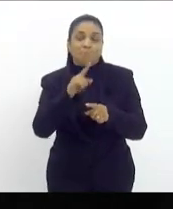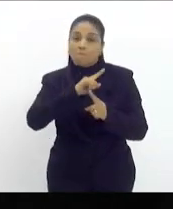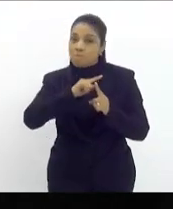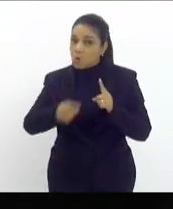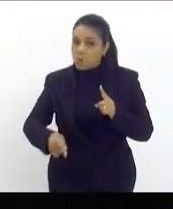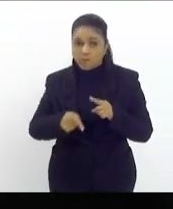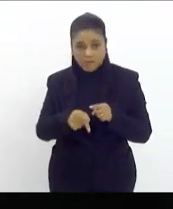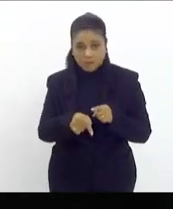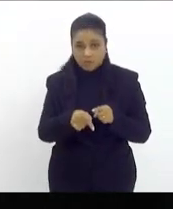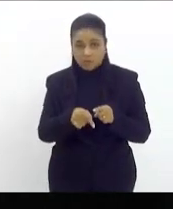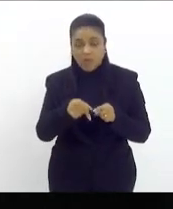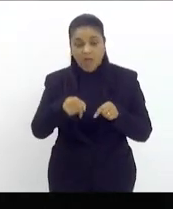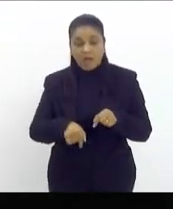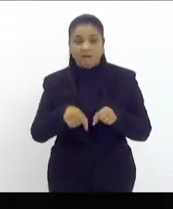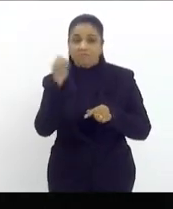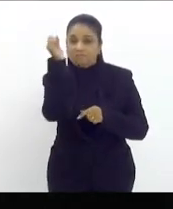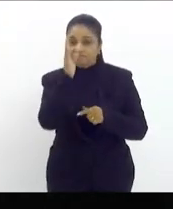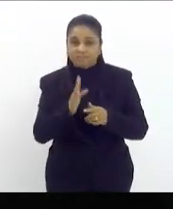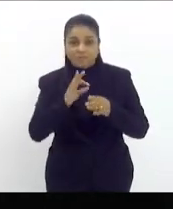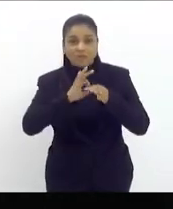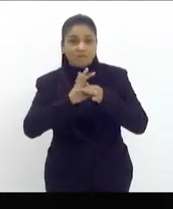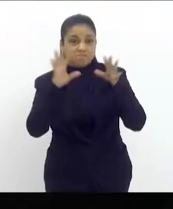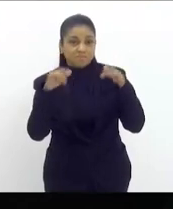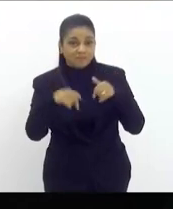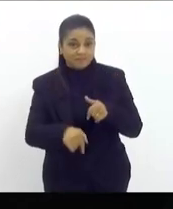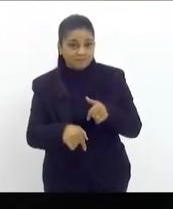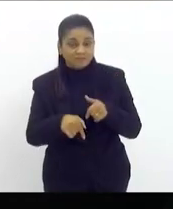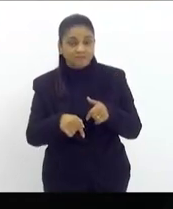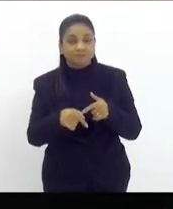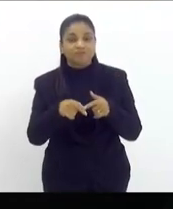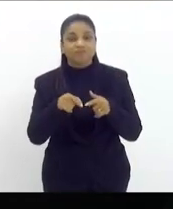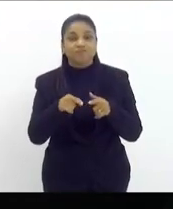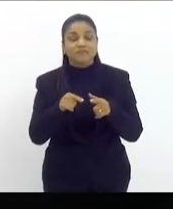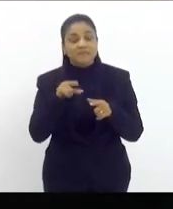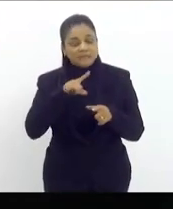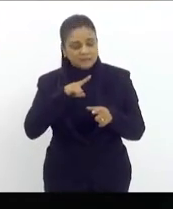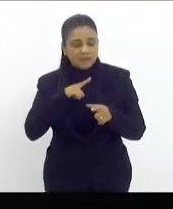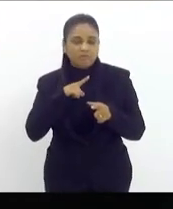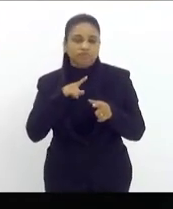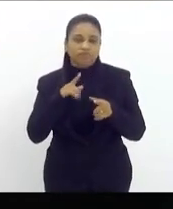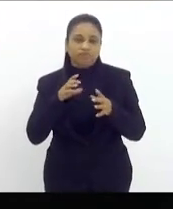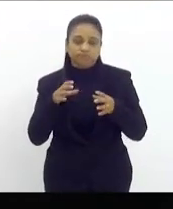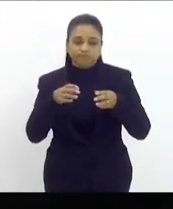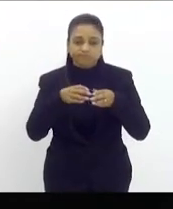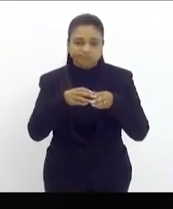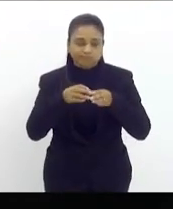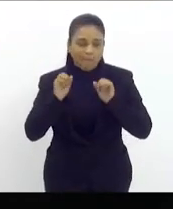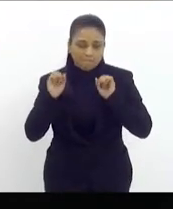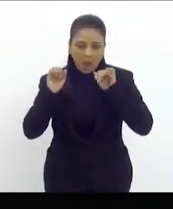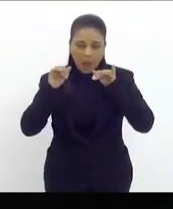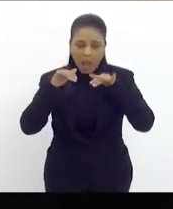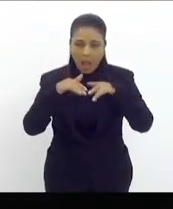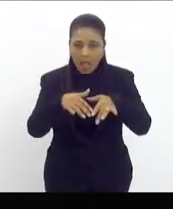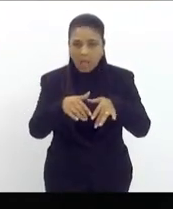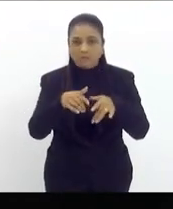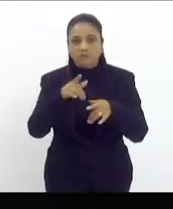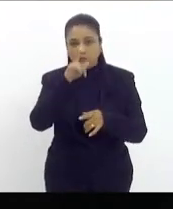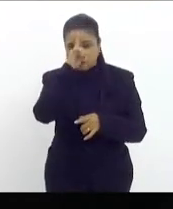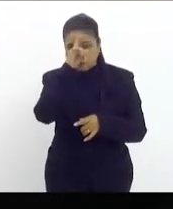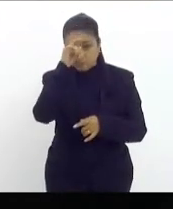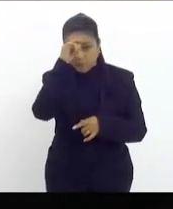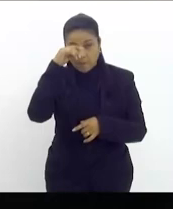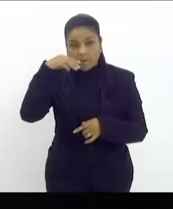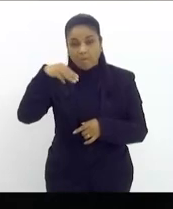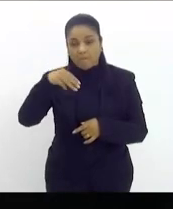mas foi liberado no Brasil e durante essa liberação teve um mutirão na maternidade marisca que